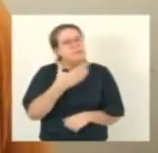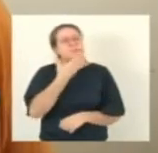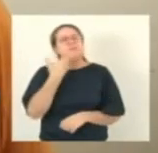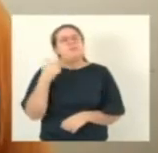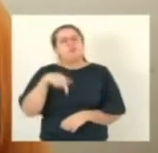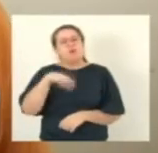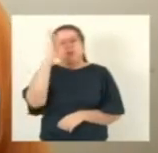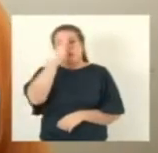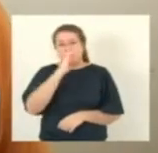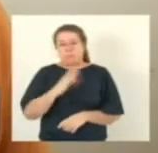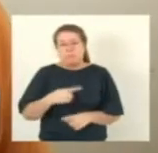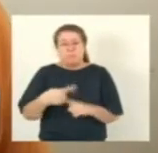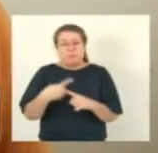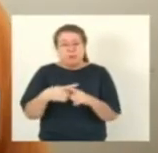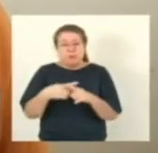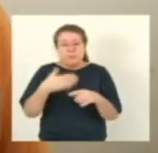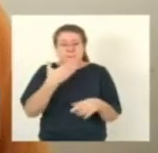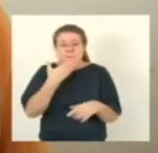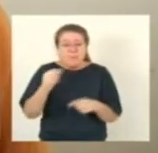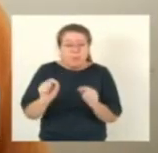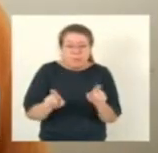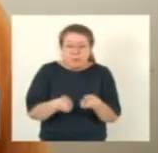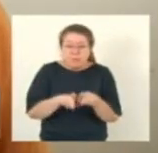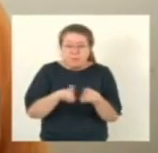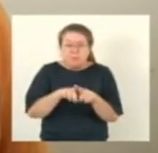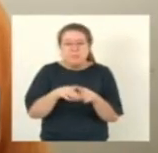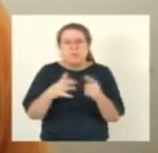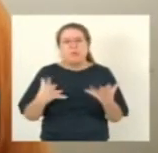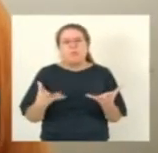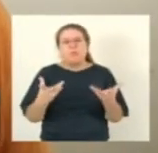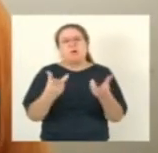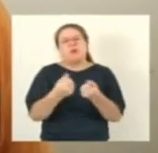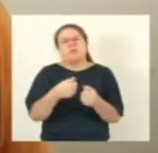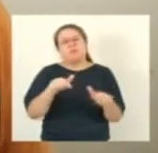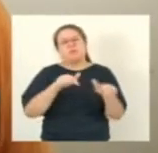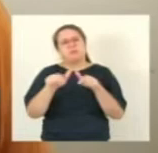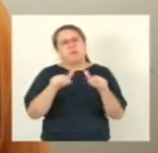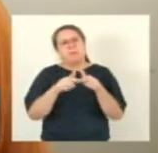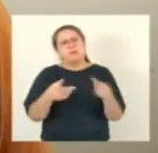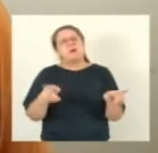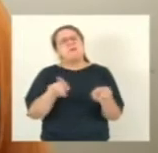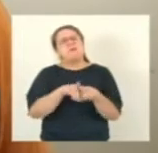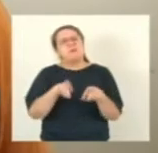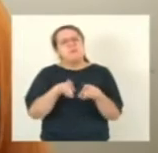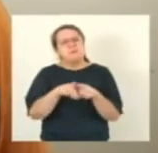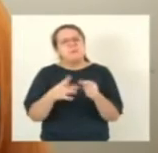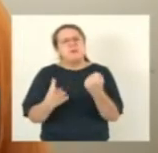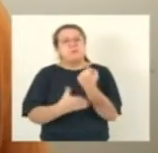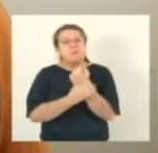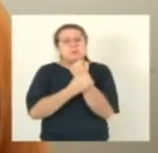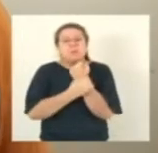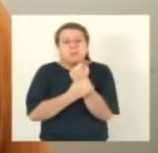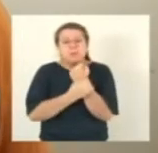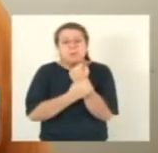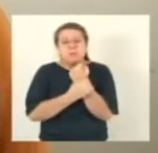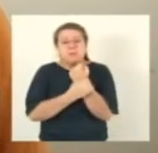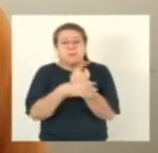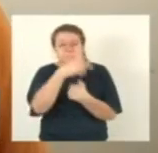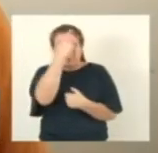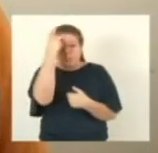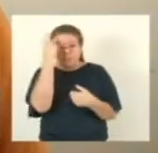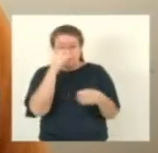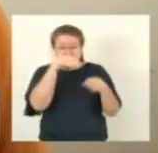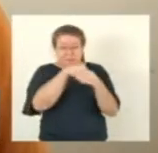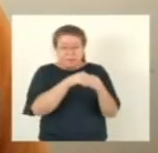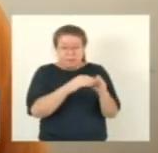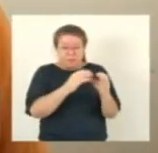para melhorar a segurança e a qualidade de serviço tanto para os usuários quanto para os motoristas de aplicativo